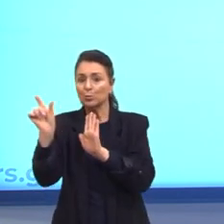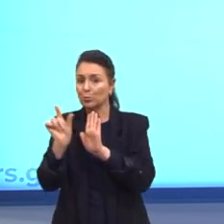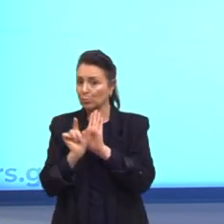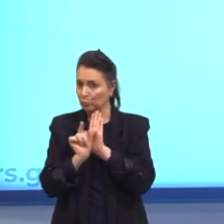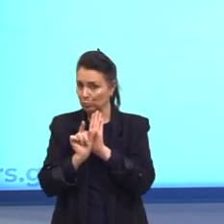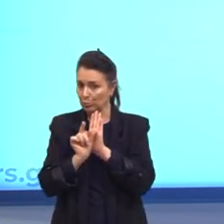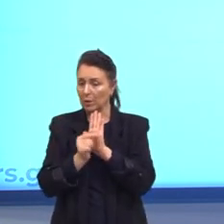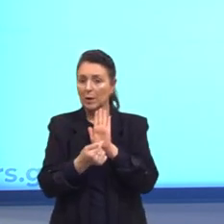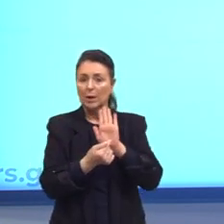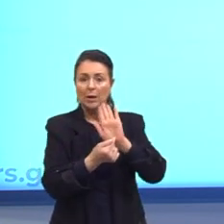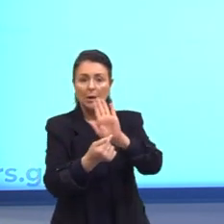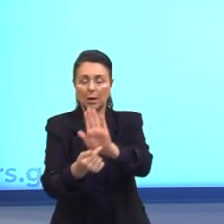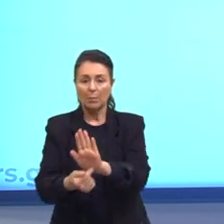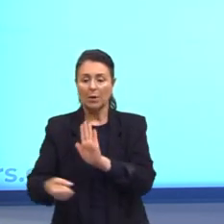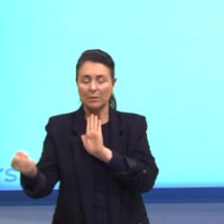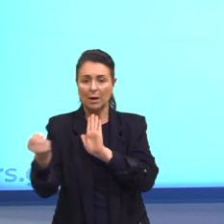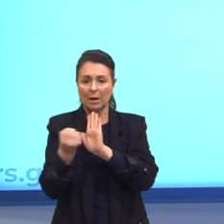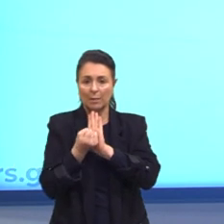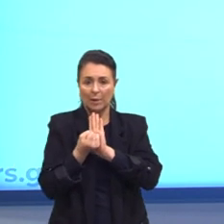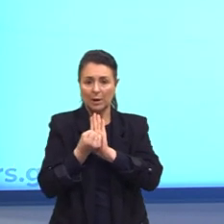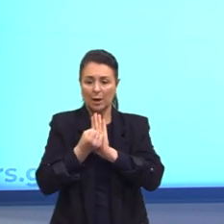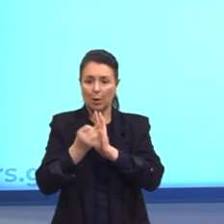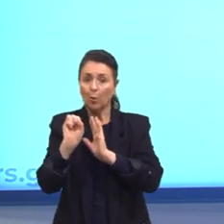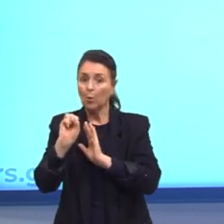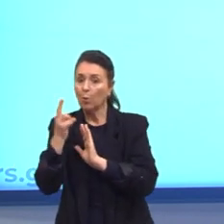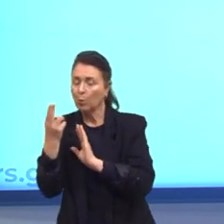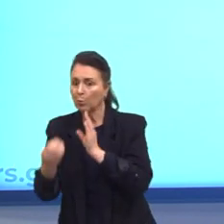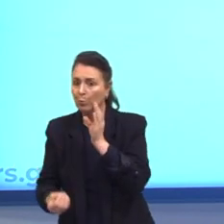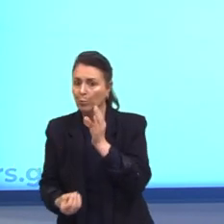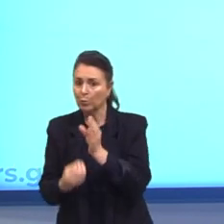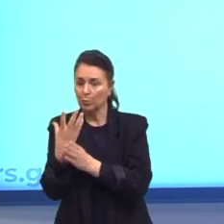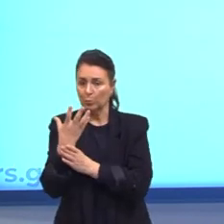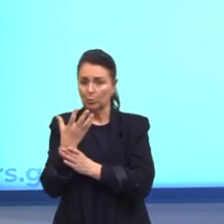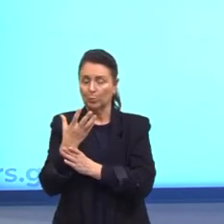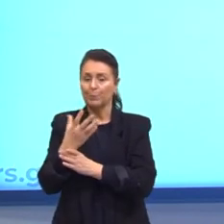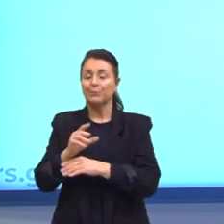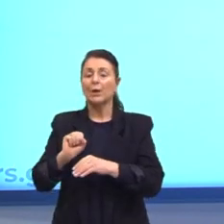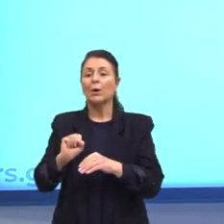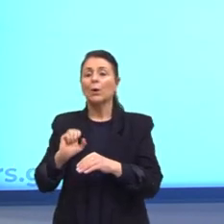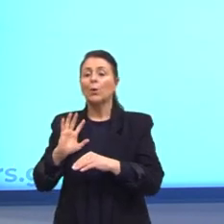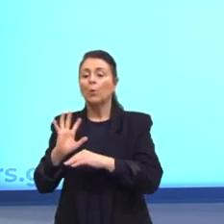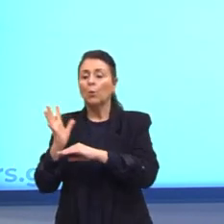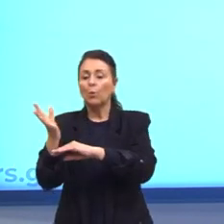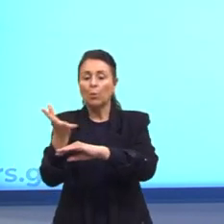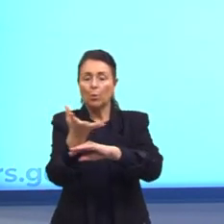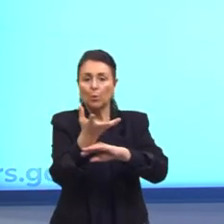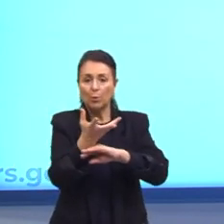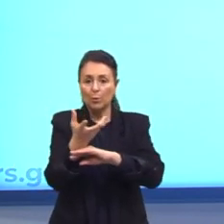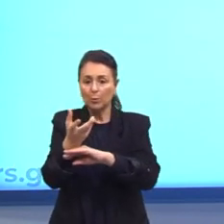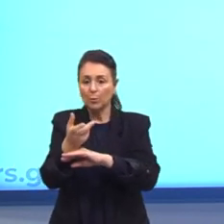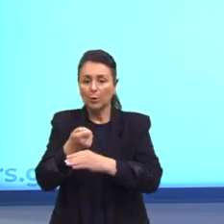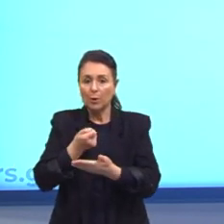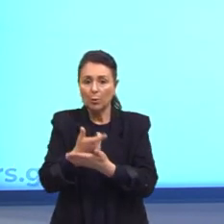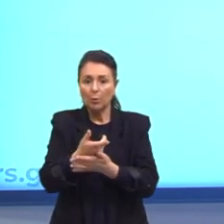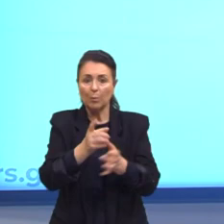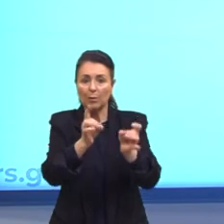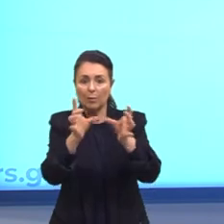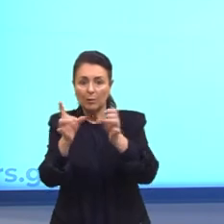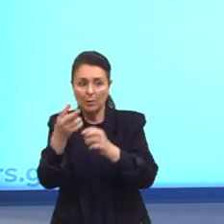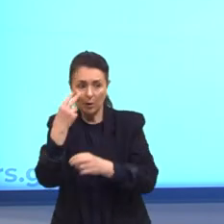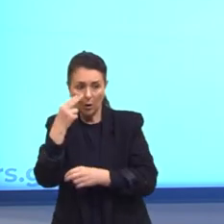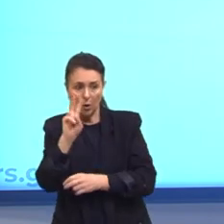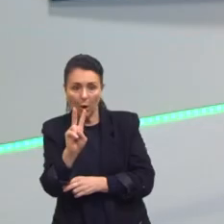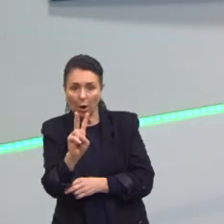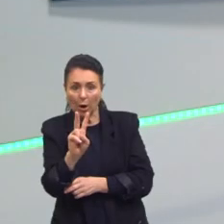personalidade de uma marca ou de um produto. O consumidor geralmente identifica uma empresa por meio de um slogan. O que